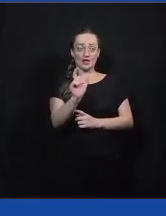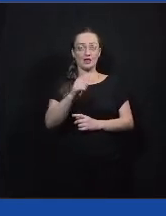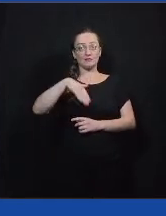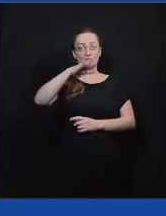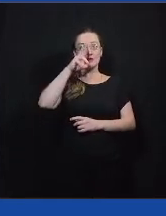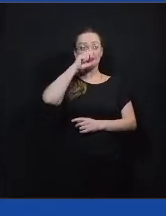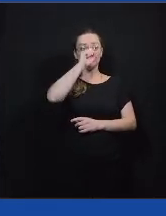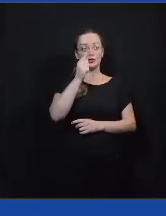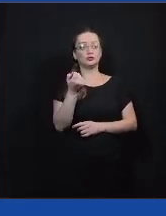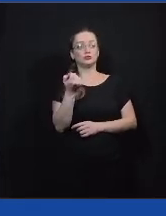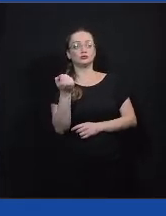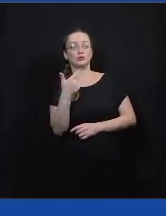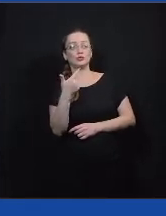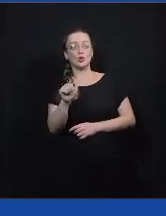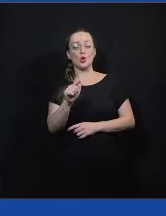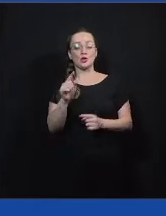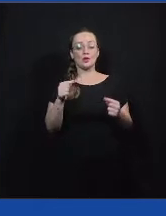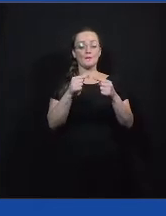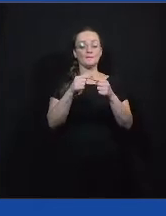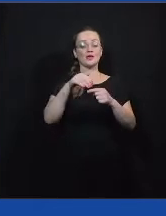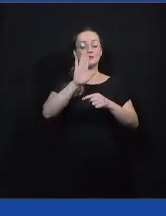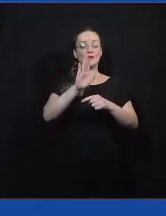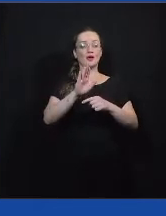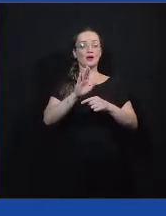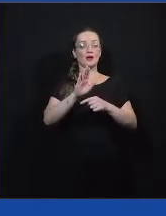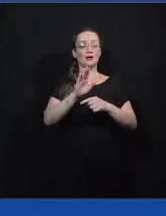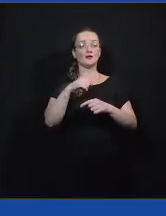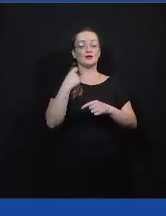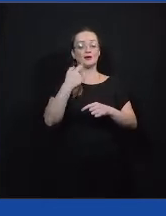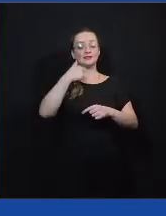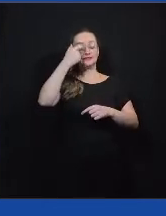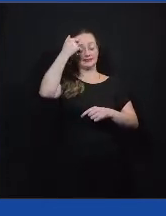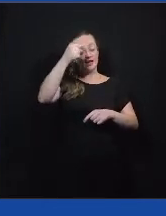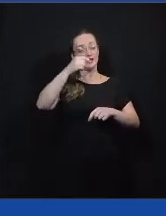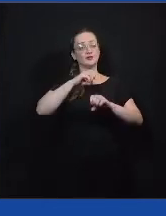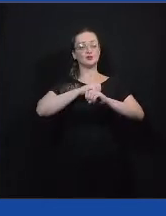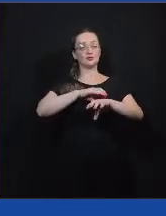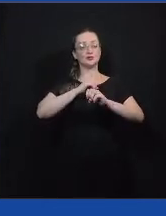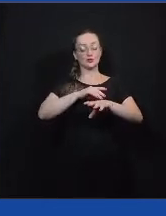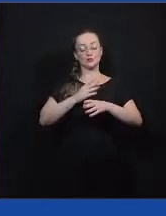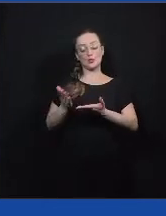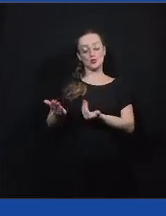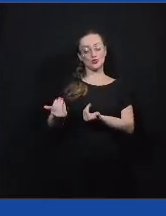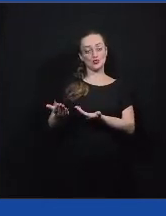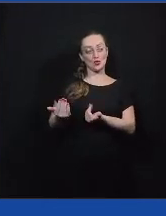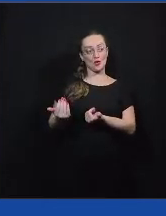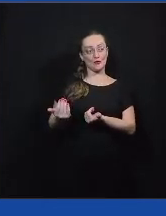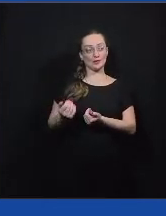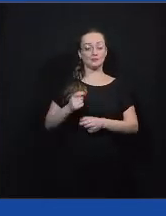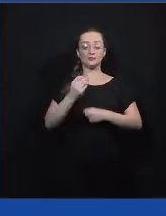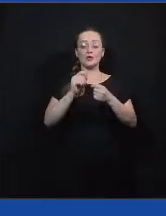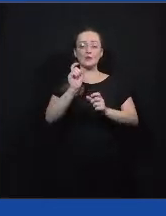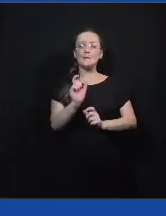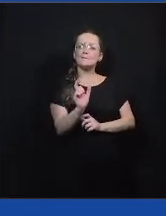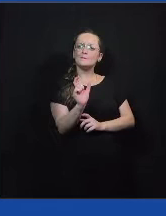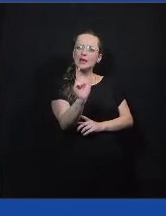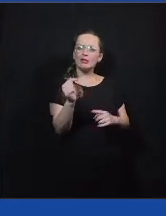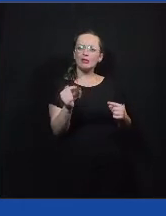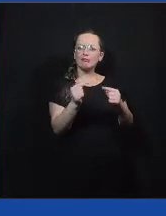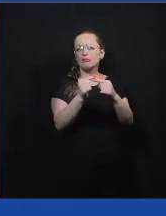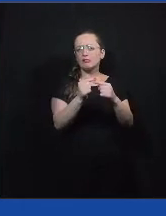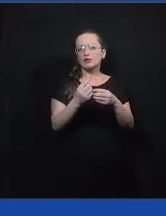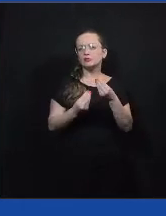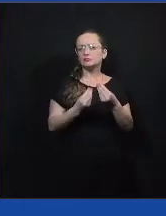forte e tem mais a ver com essa ideia da educação política com os jovens. Como que essa palavra, ela precisa ter